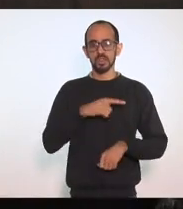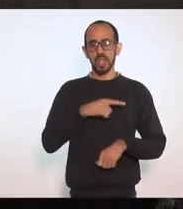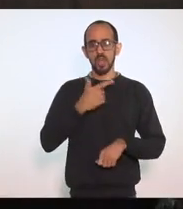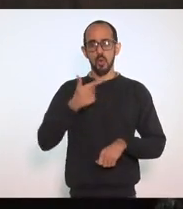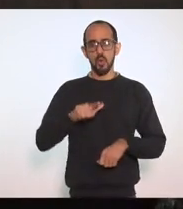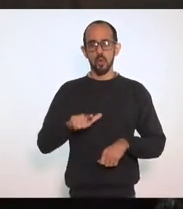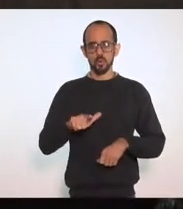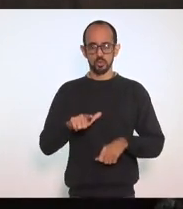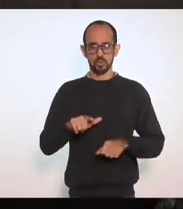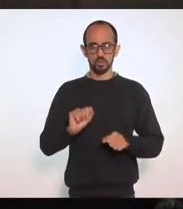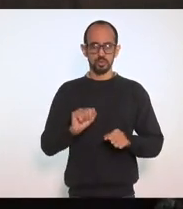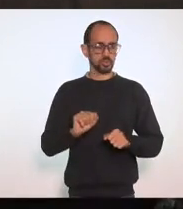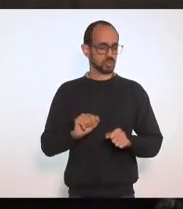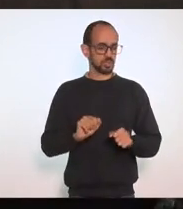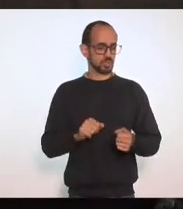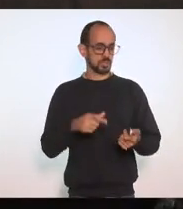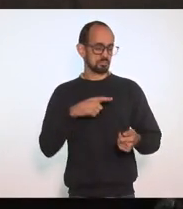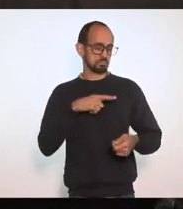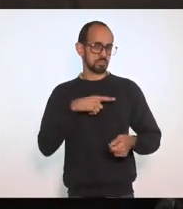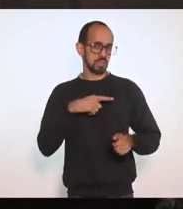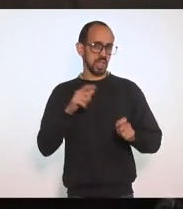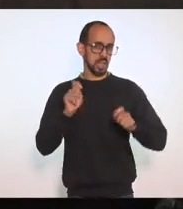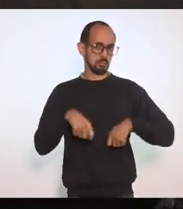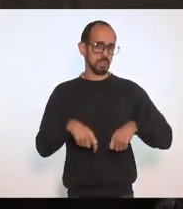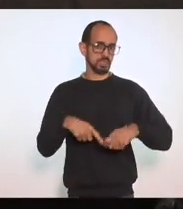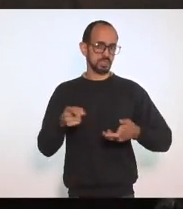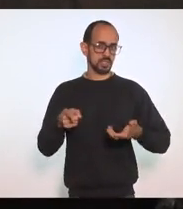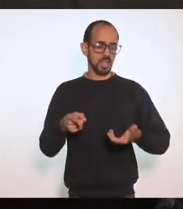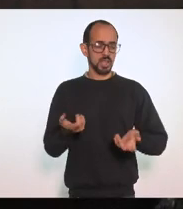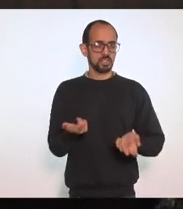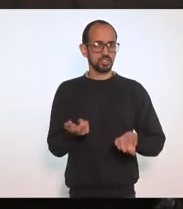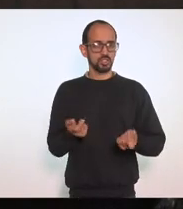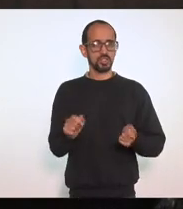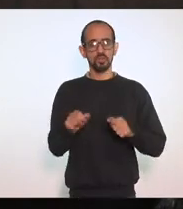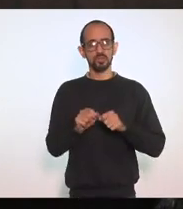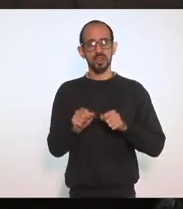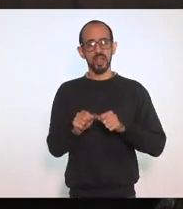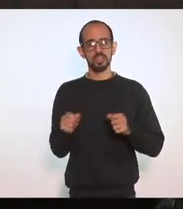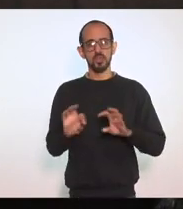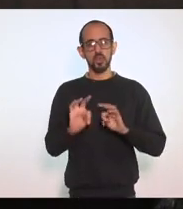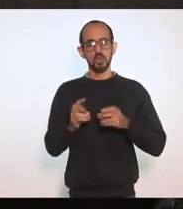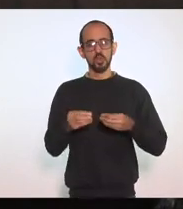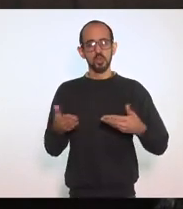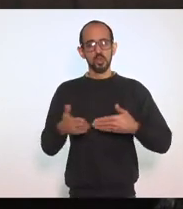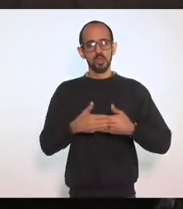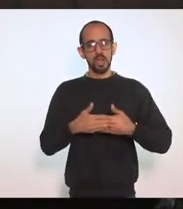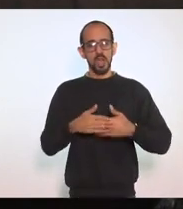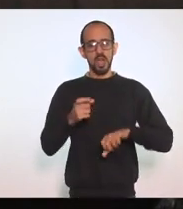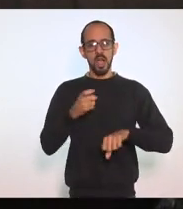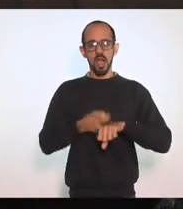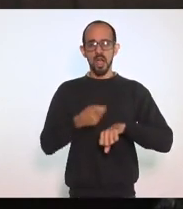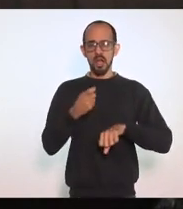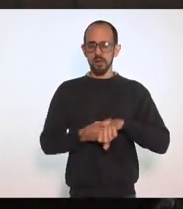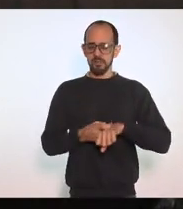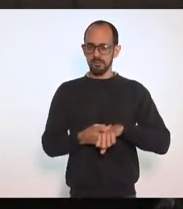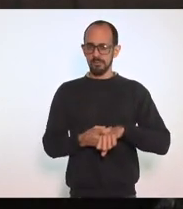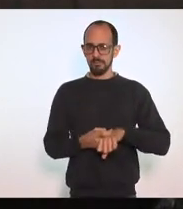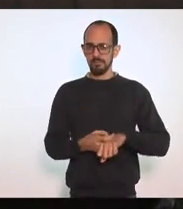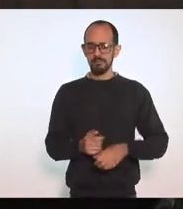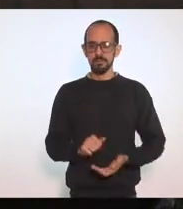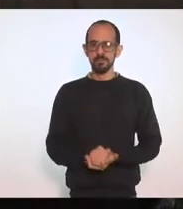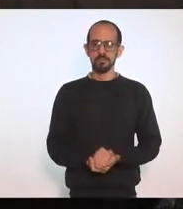Governos Que tem posições Mais restritivas Mais duras No enfrentamento A pandemia